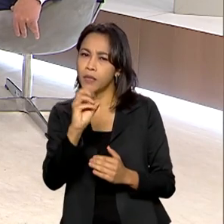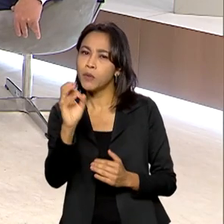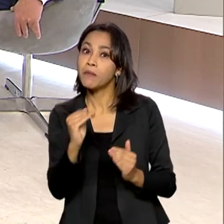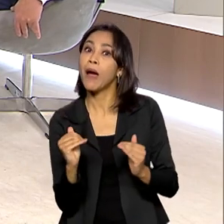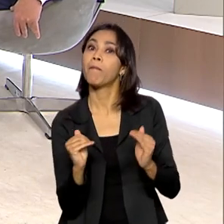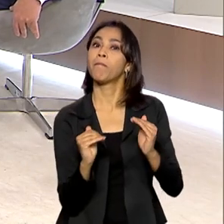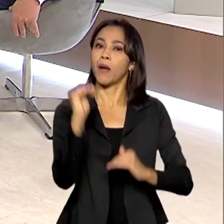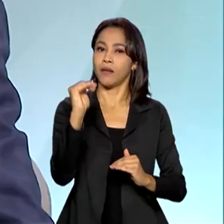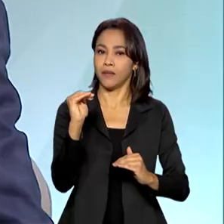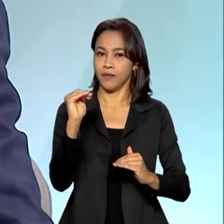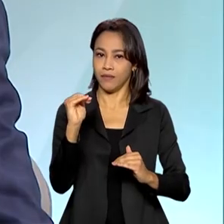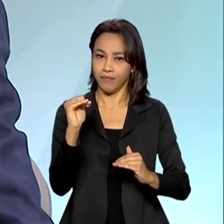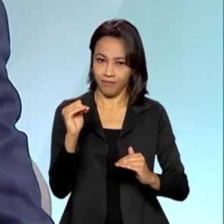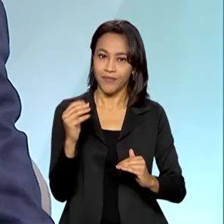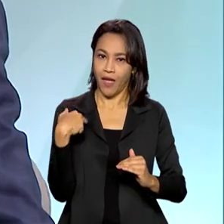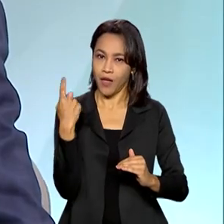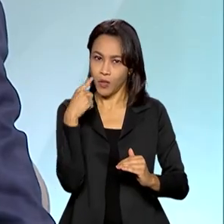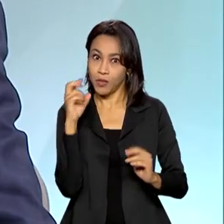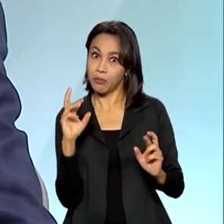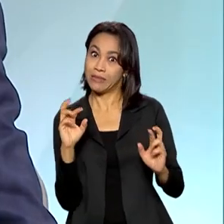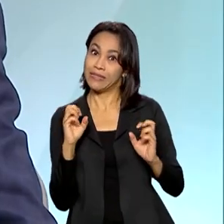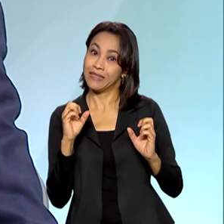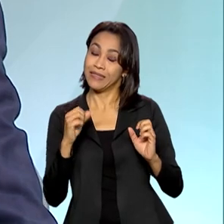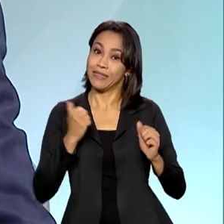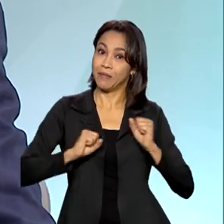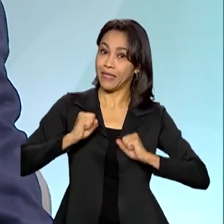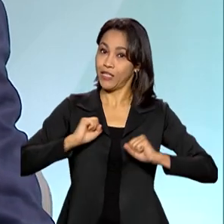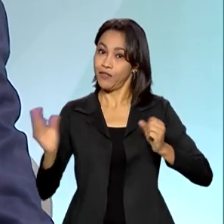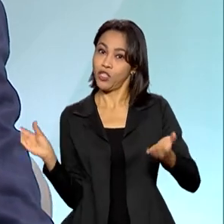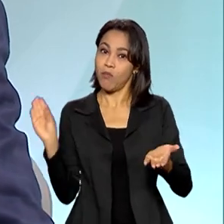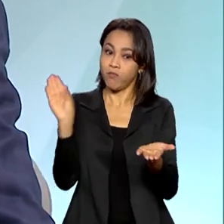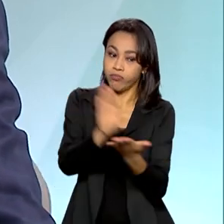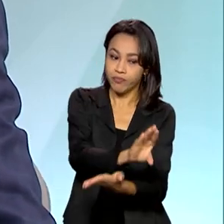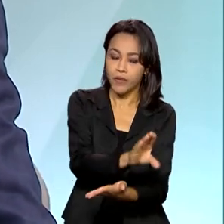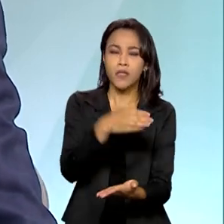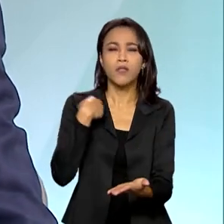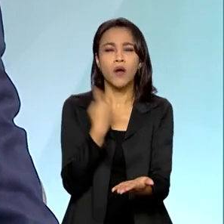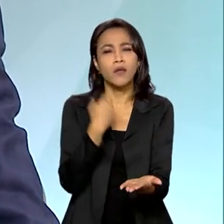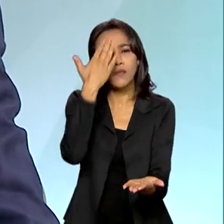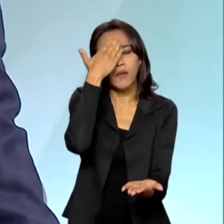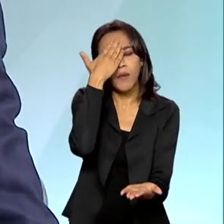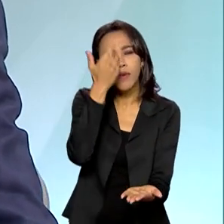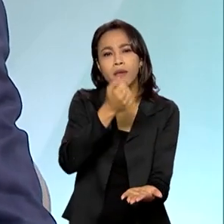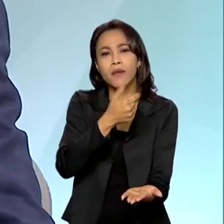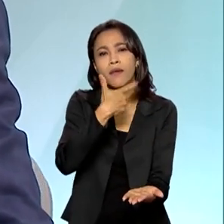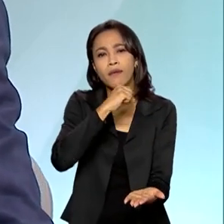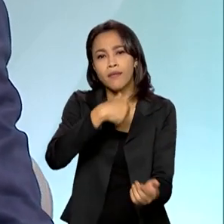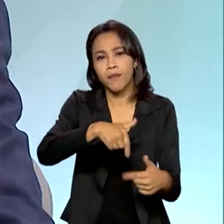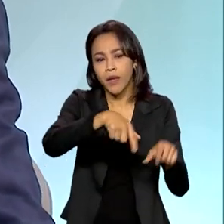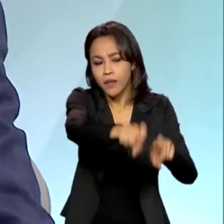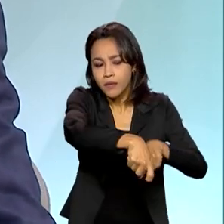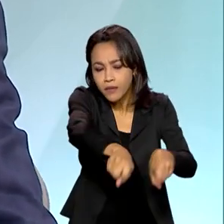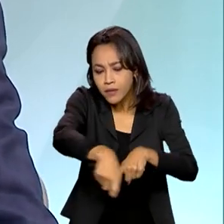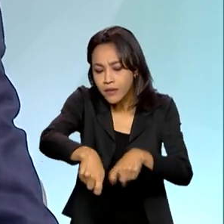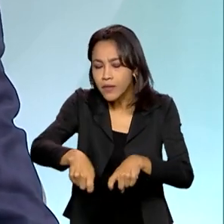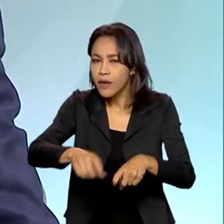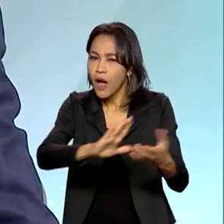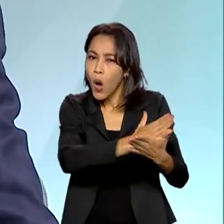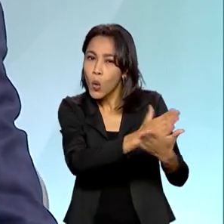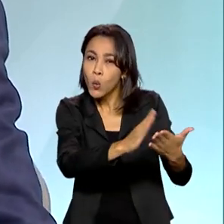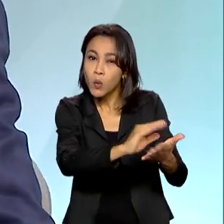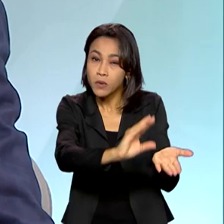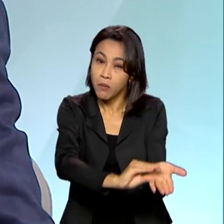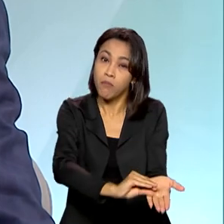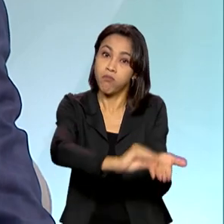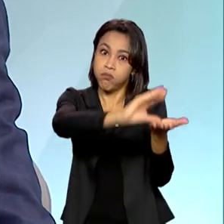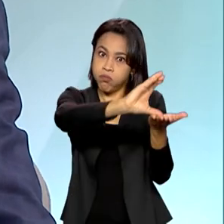Essa é a nossa expectativa de colocar. A gente sabe que a inflação para o homem do campo, em alguns lugares, até um pouco mais alta